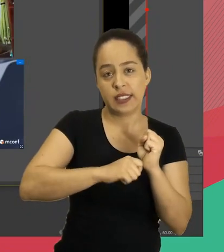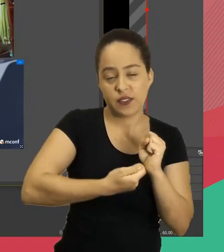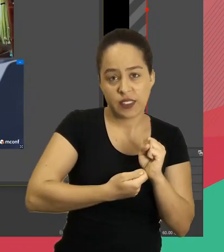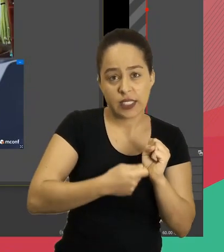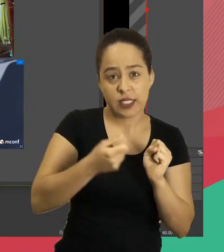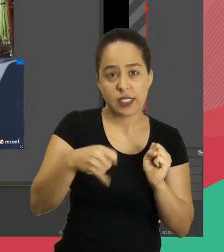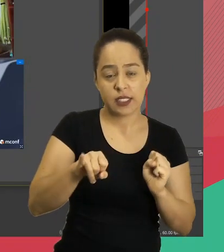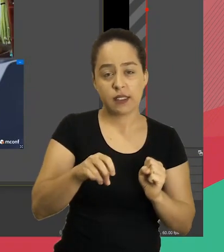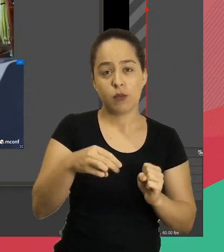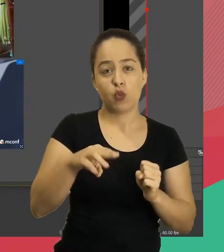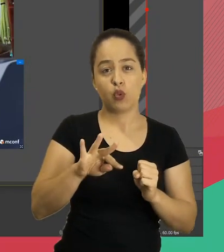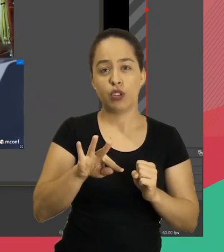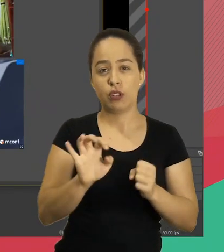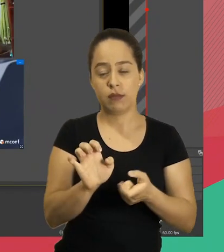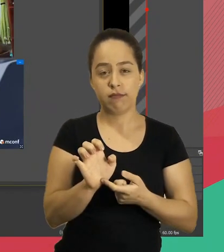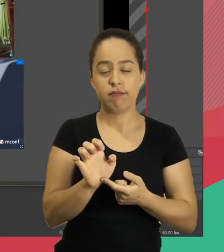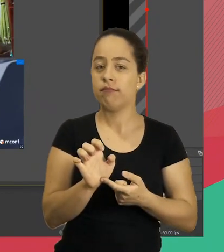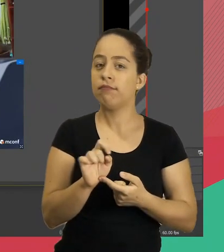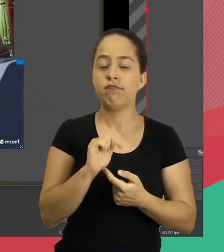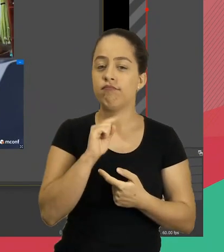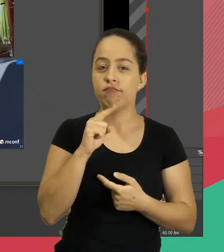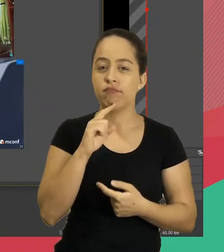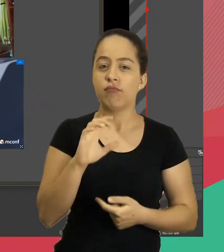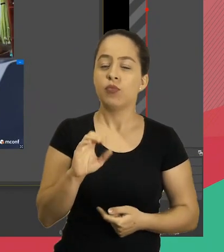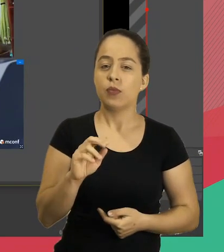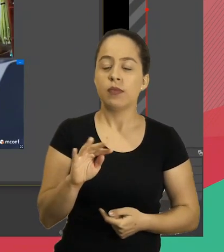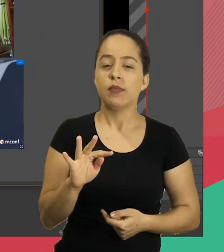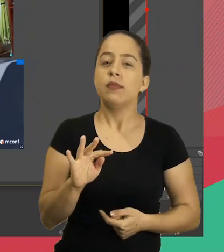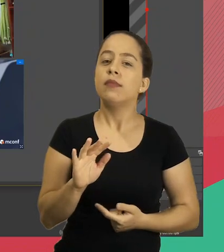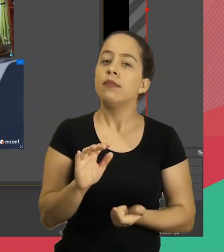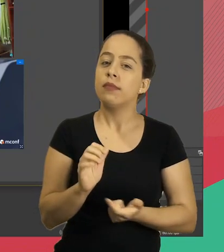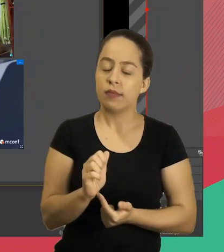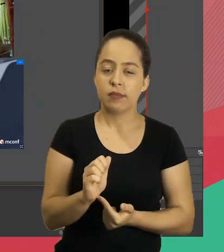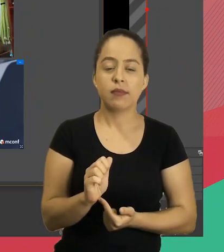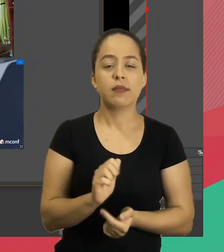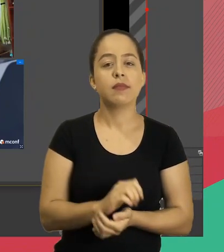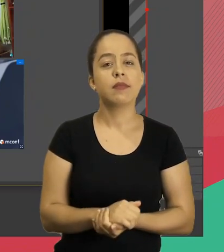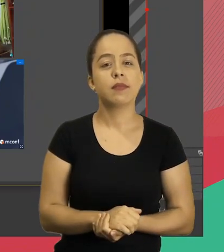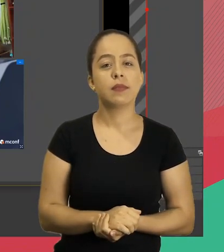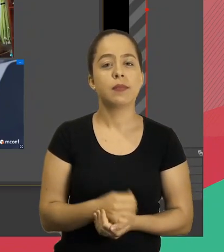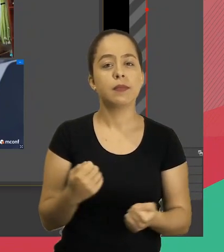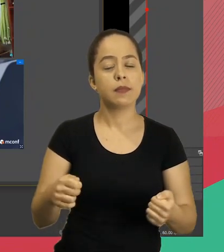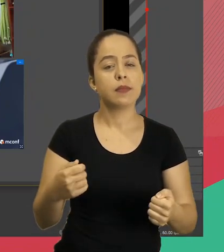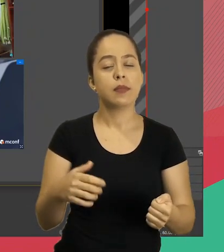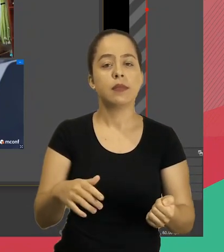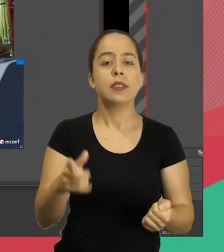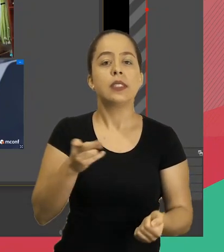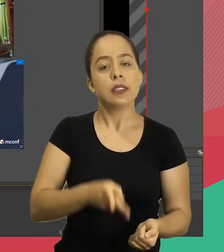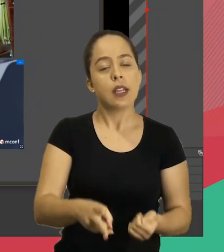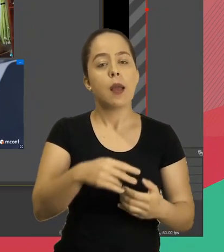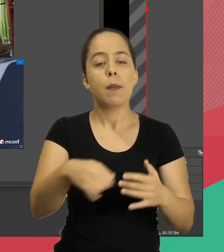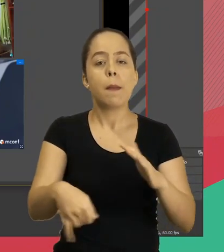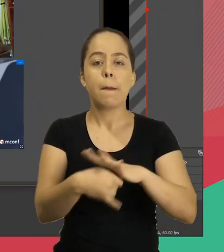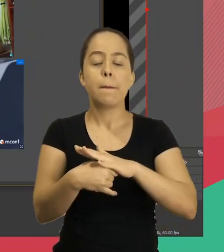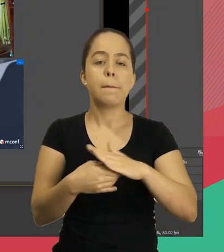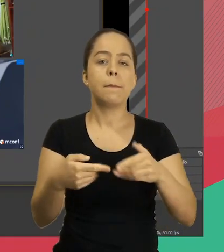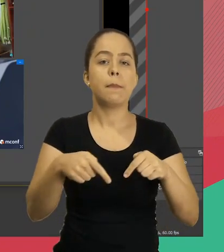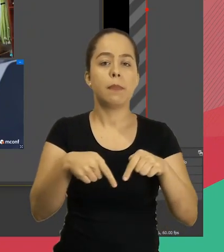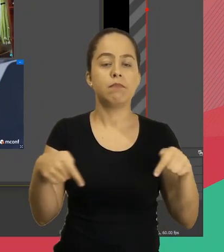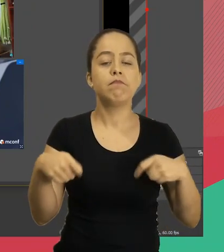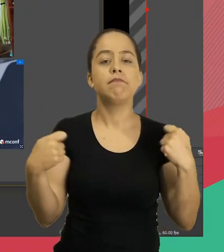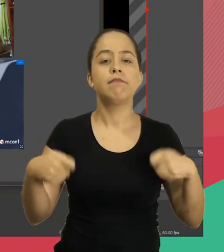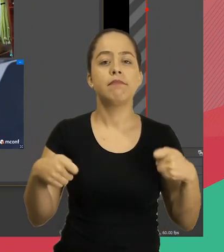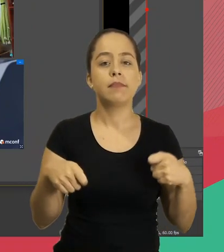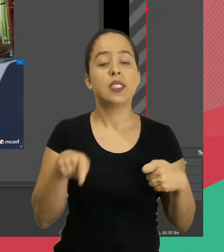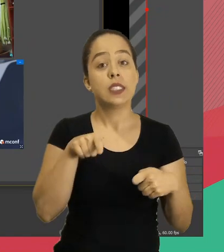travado. Se você deixar ele no meio aqui, ele não vai rolar quando outra pessoa escrever alguma coisa. Você tem que deixar